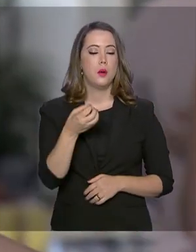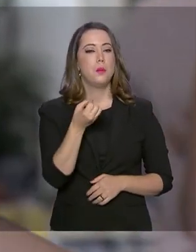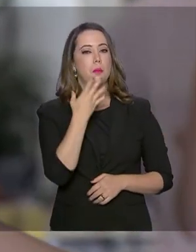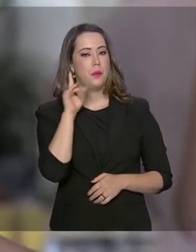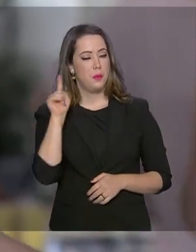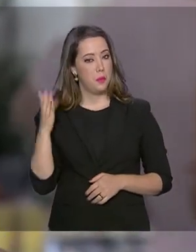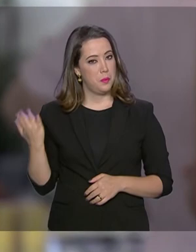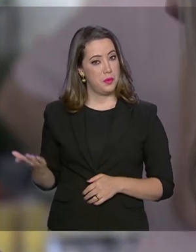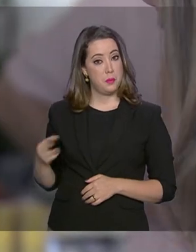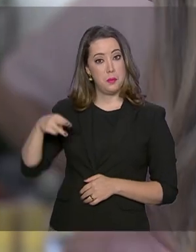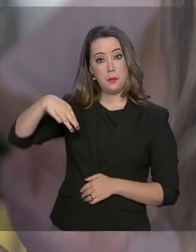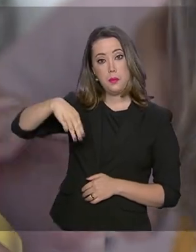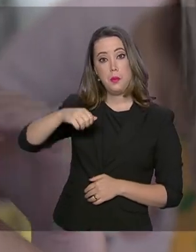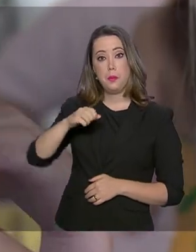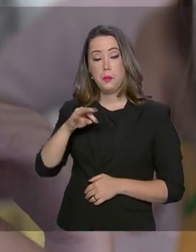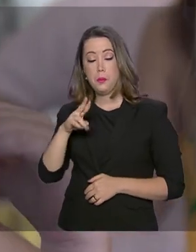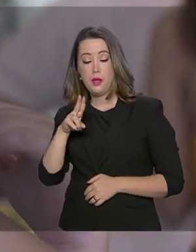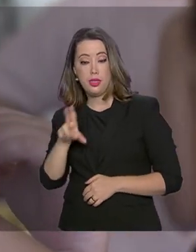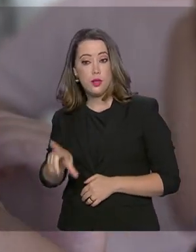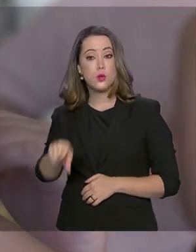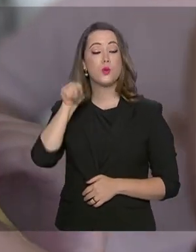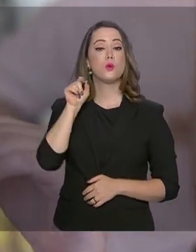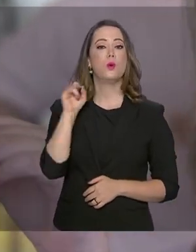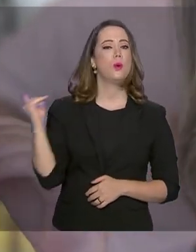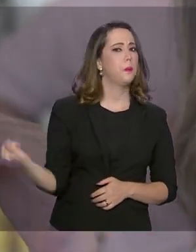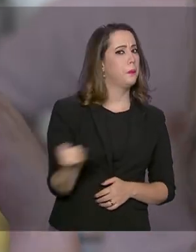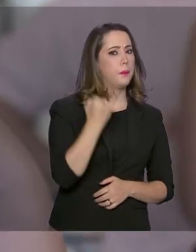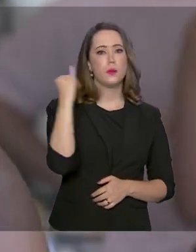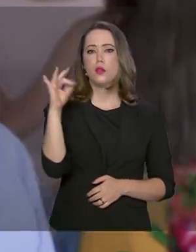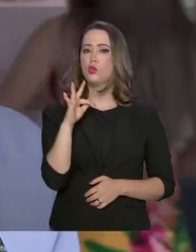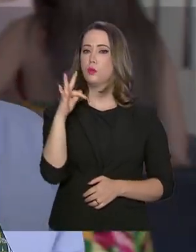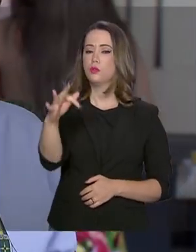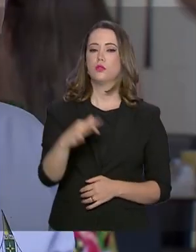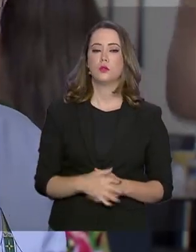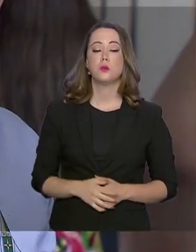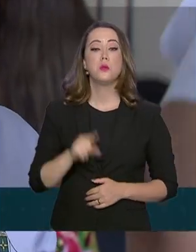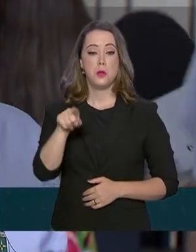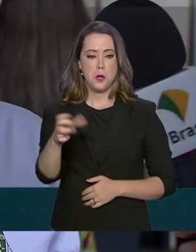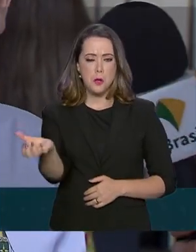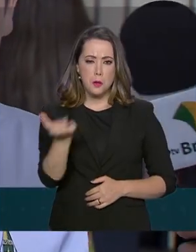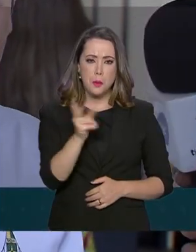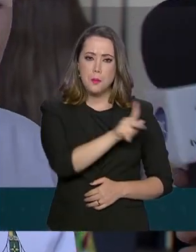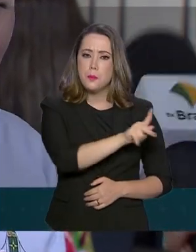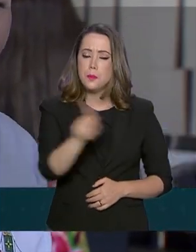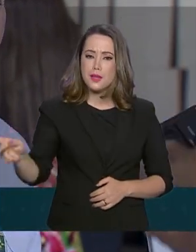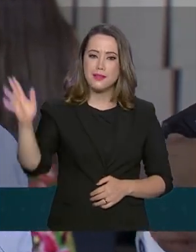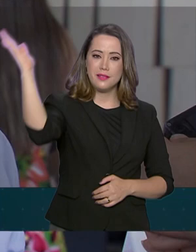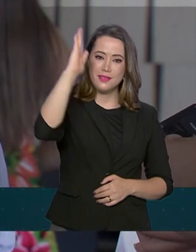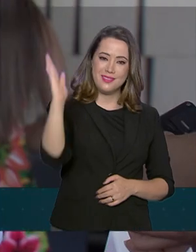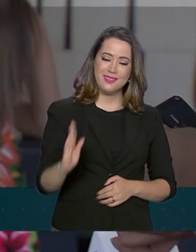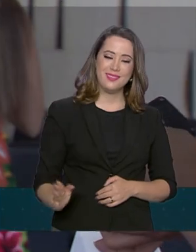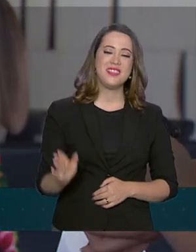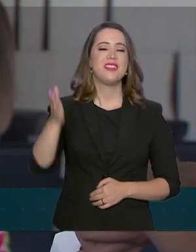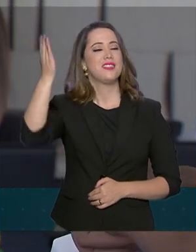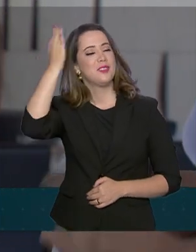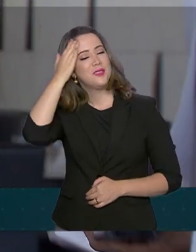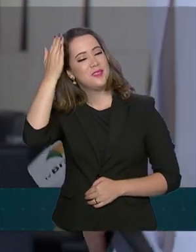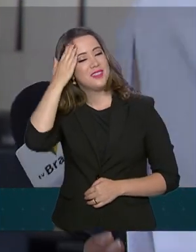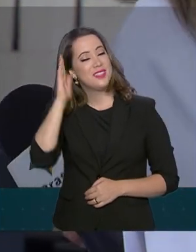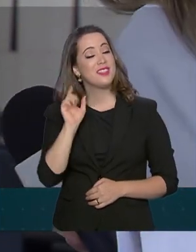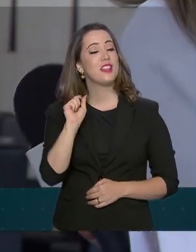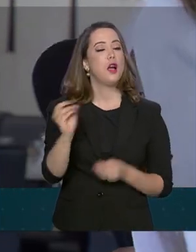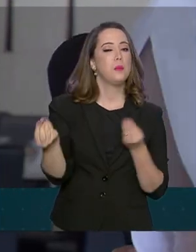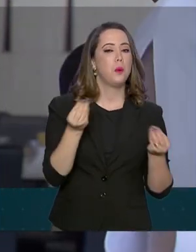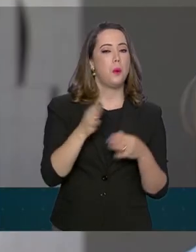mesmo para o Matheus, que tomou uma decisão importantíssima. Vai ser presidente da república e já sabe até